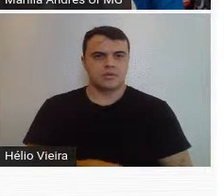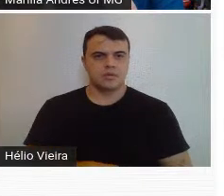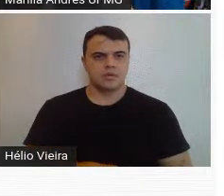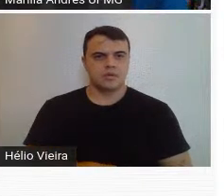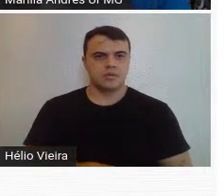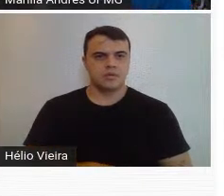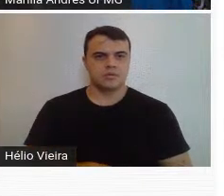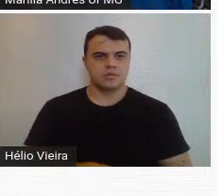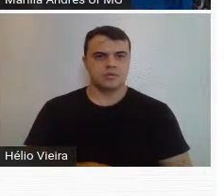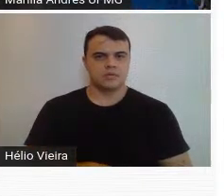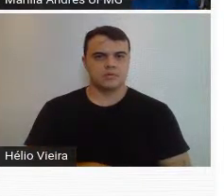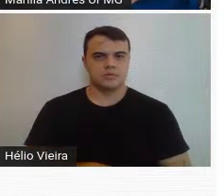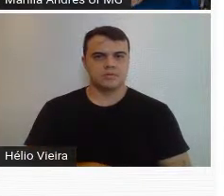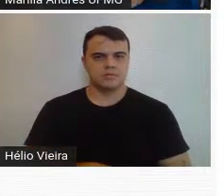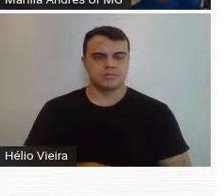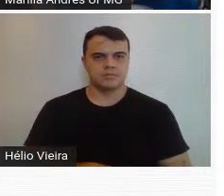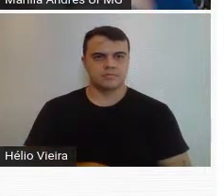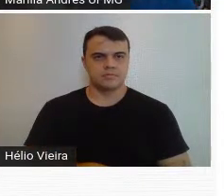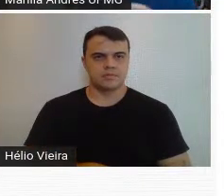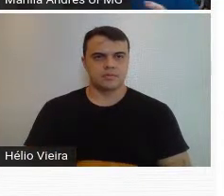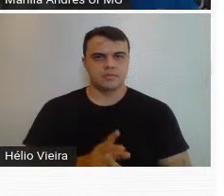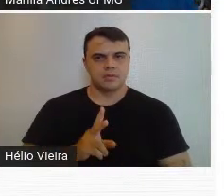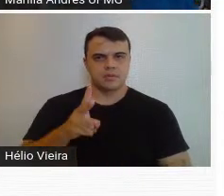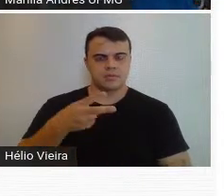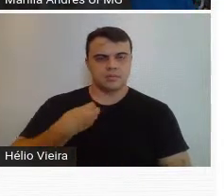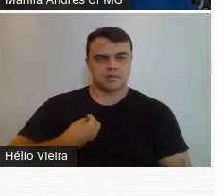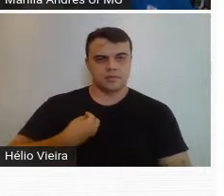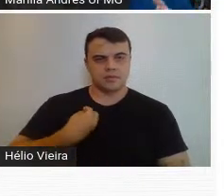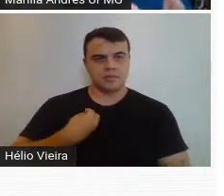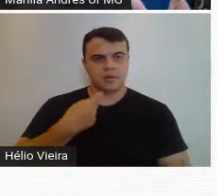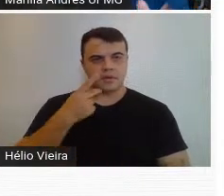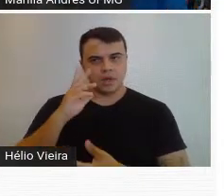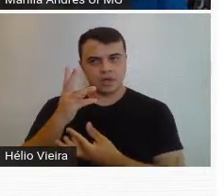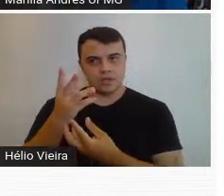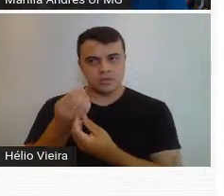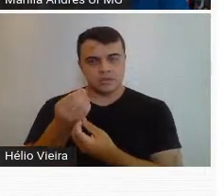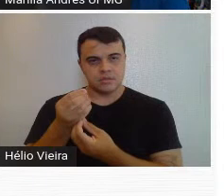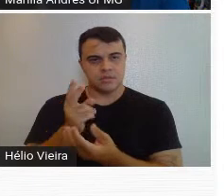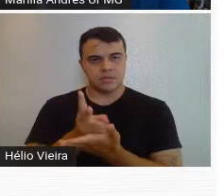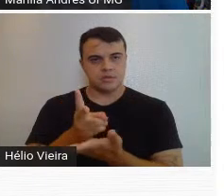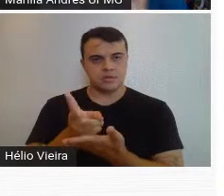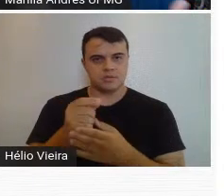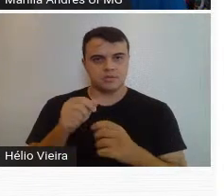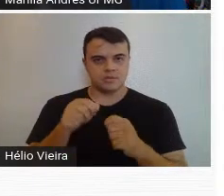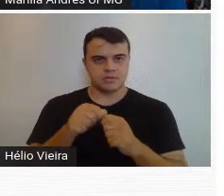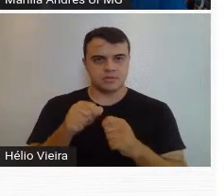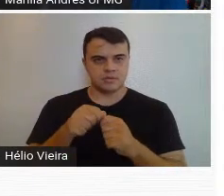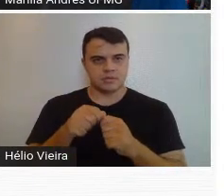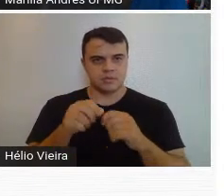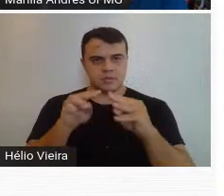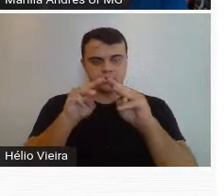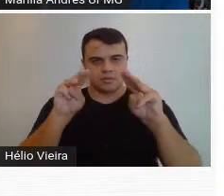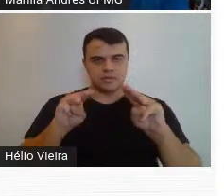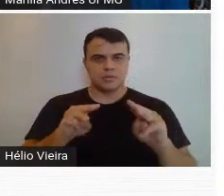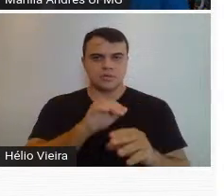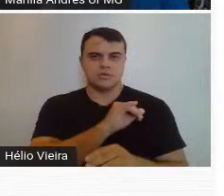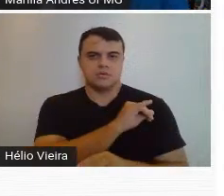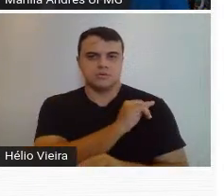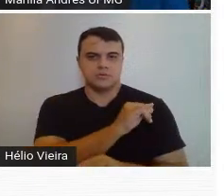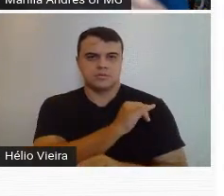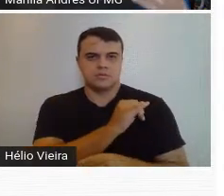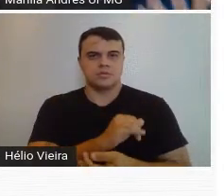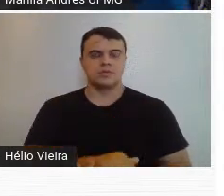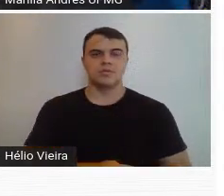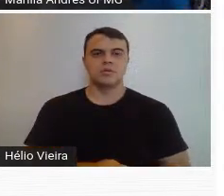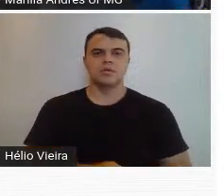a conviver com os artistas que frequentavam o Museu de Arte Moderna do Rio, era